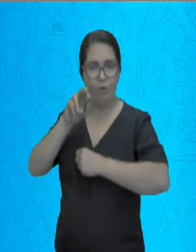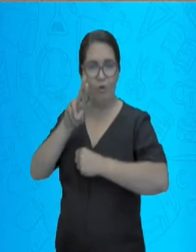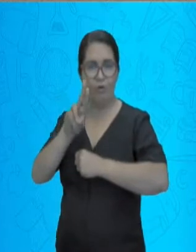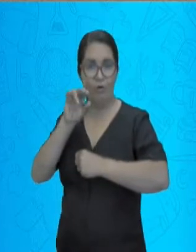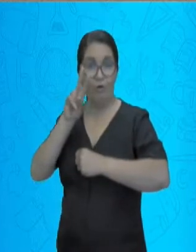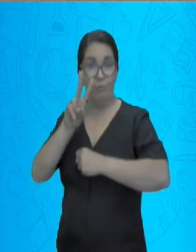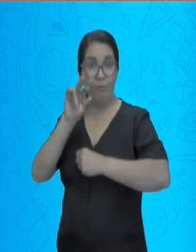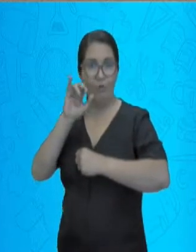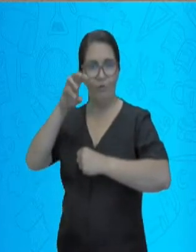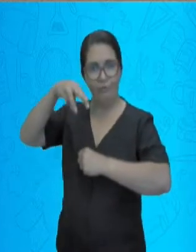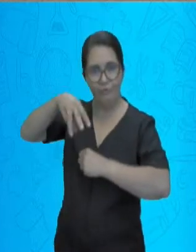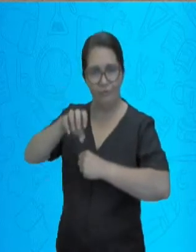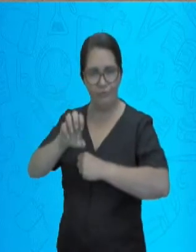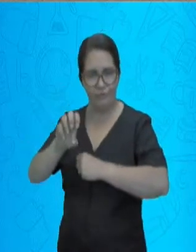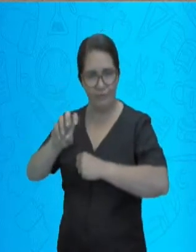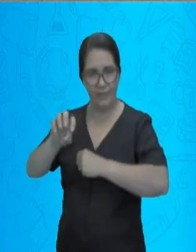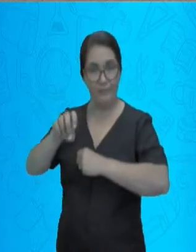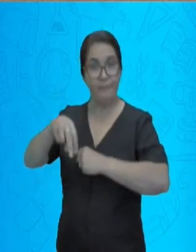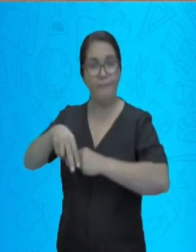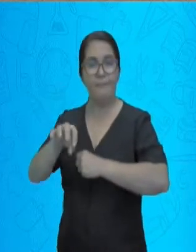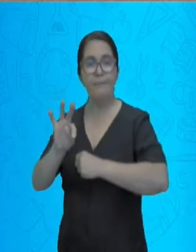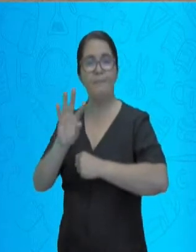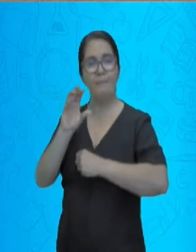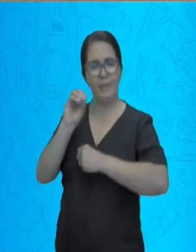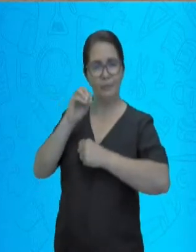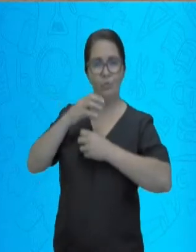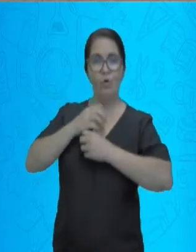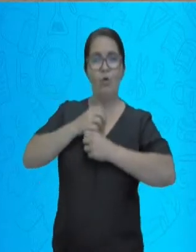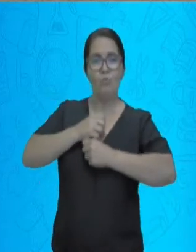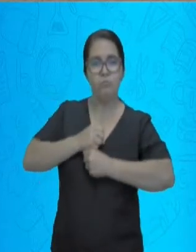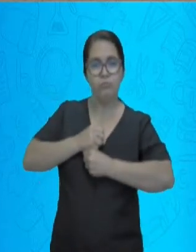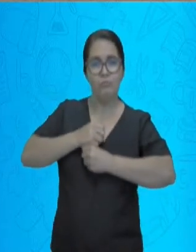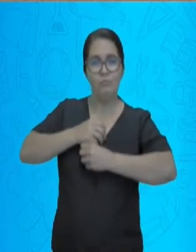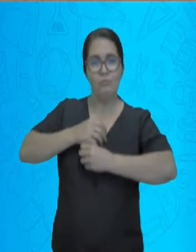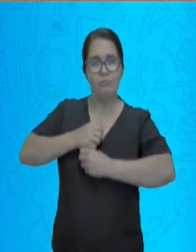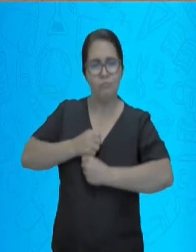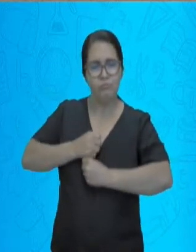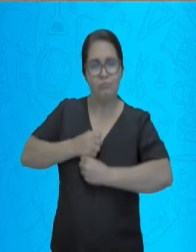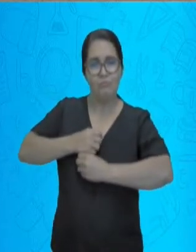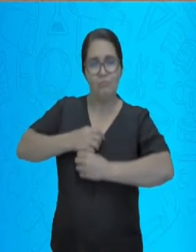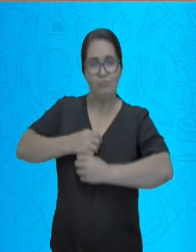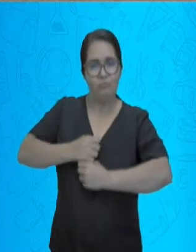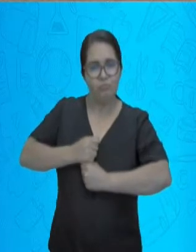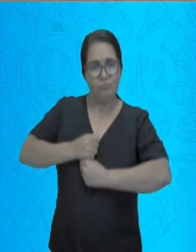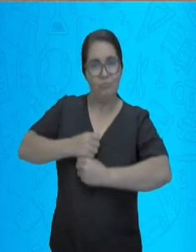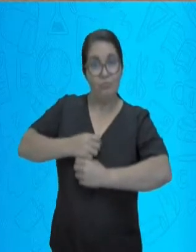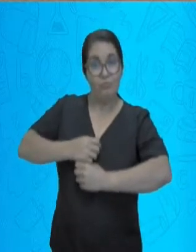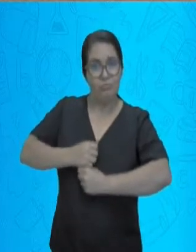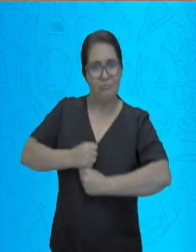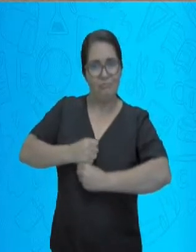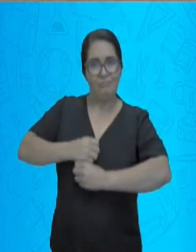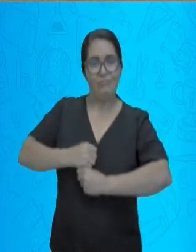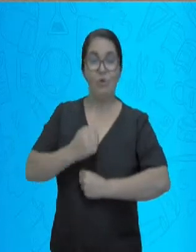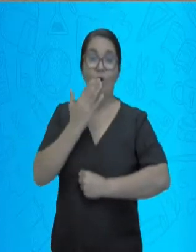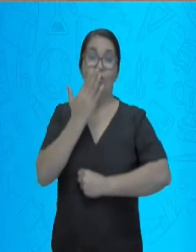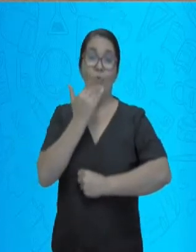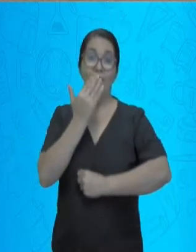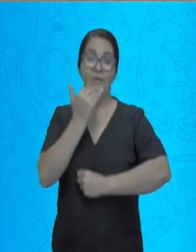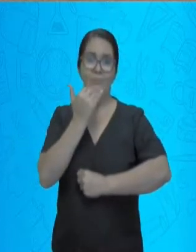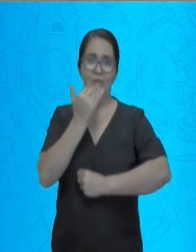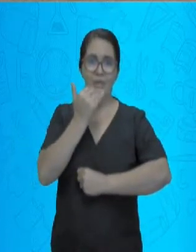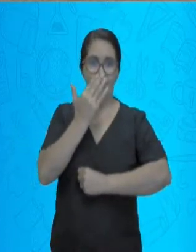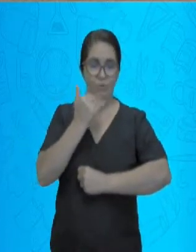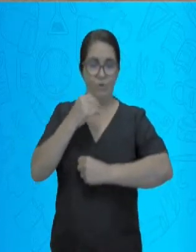apertar e soltar. Apertar e soltar. O que faz com que esse alimento ande